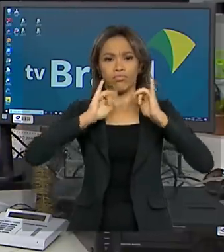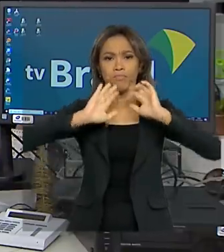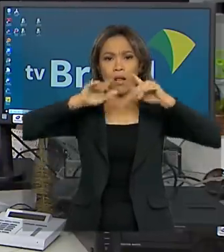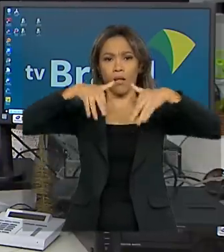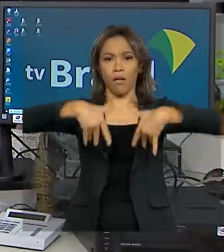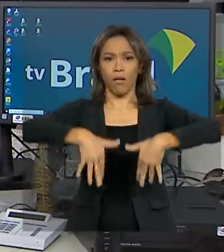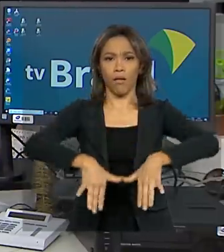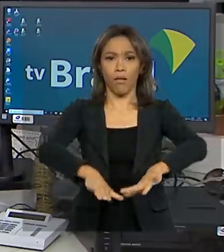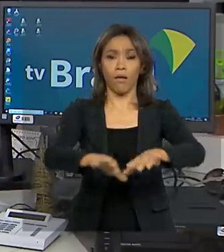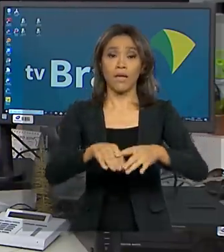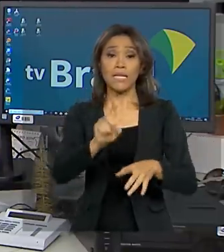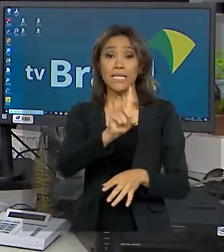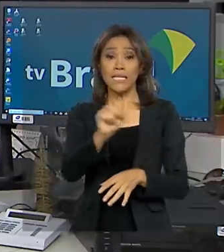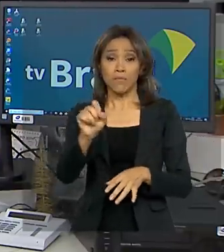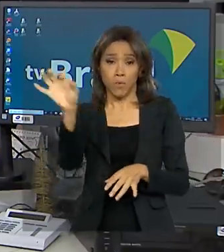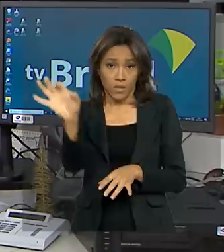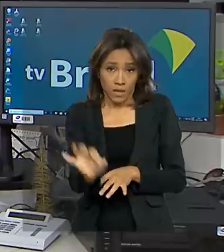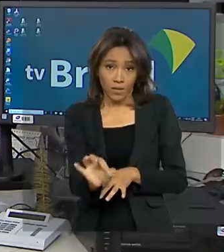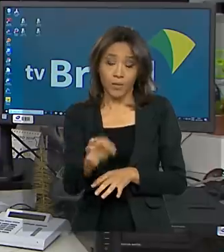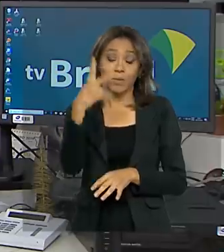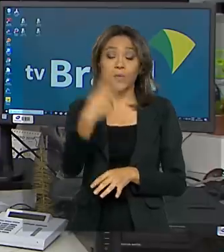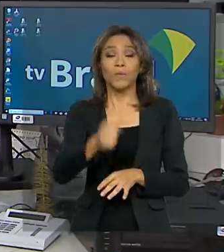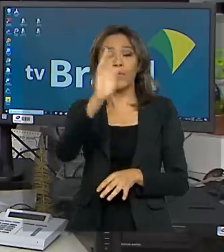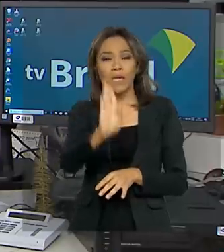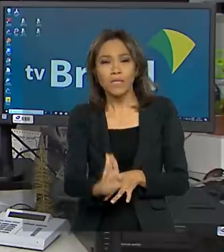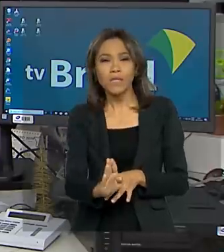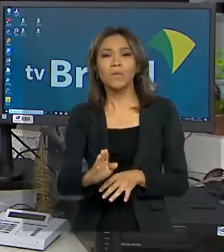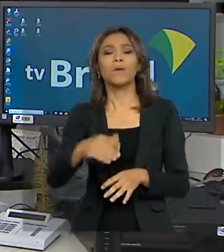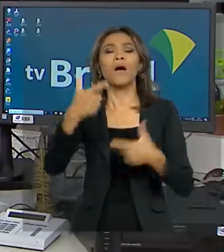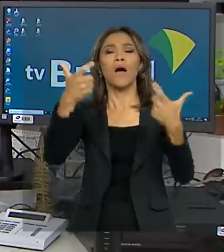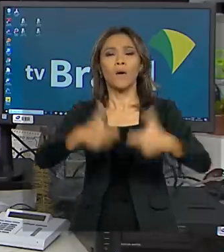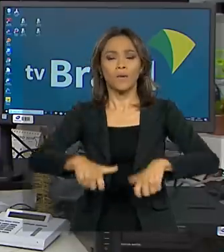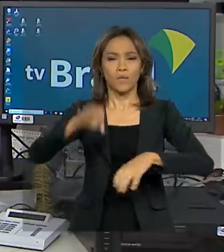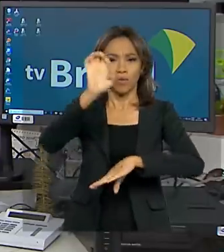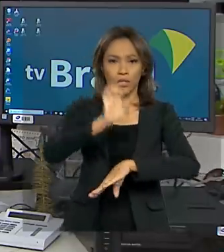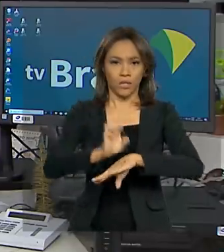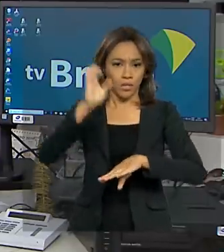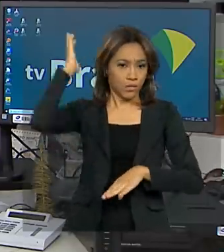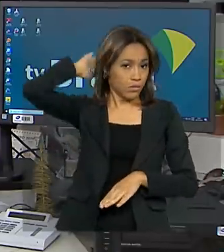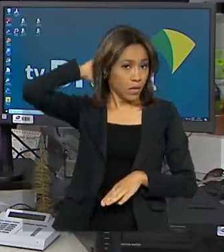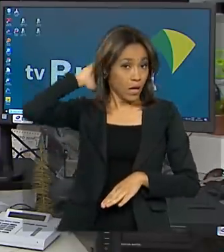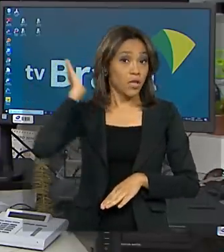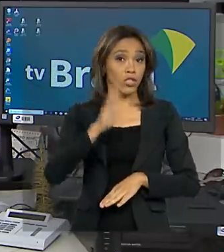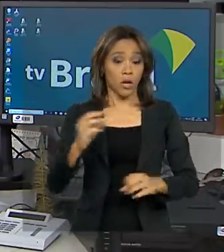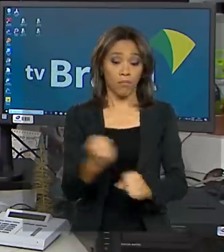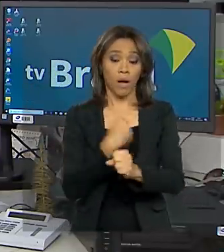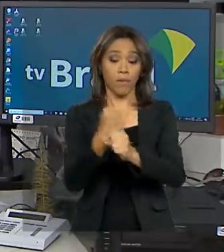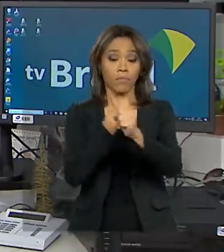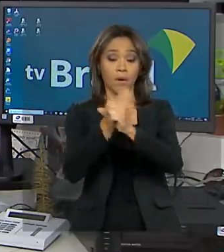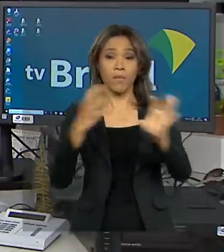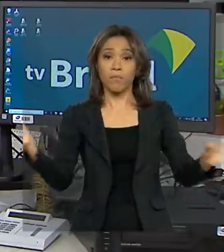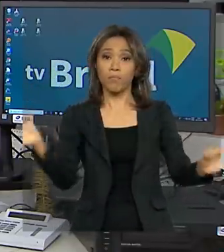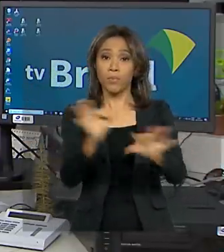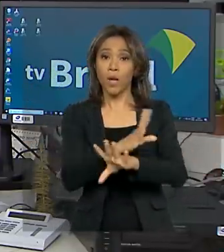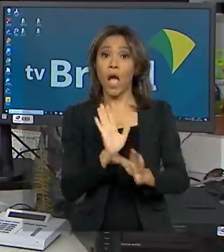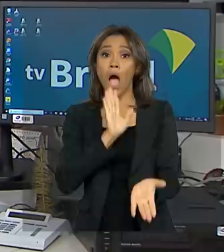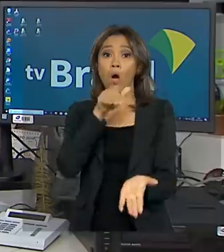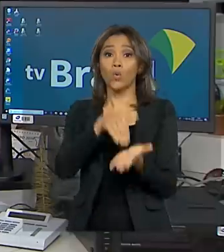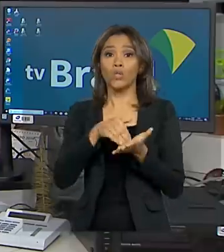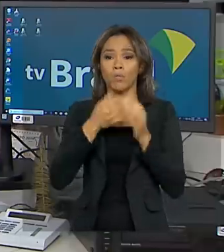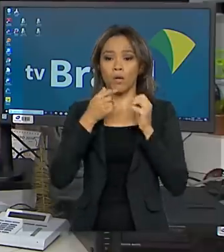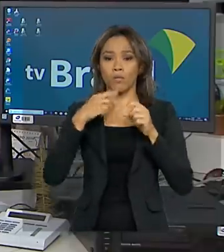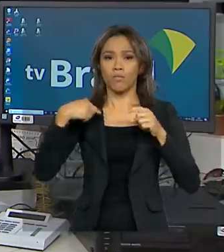brasileira, a usina de Belo Monte, no Pará, está concluída. Nesta terça-feira, foi liberado o funcionamento da última turbina da